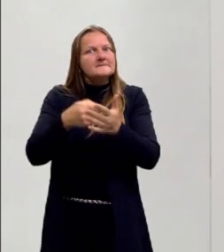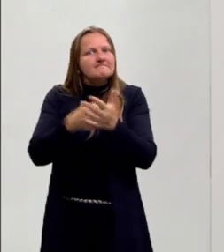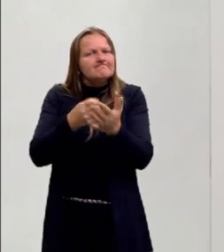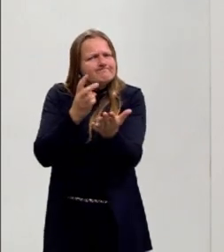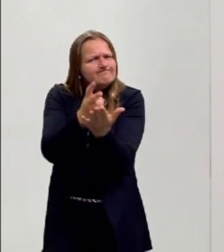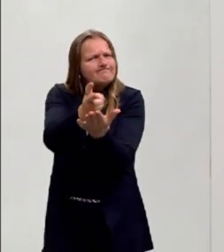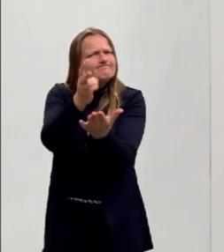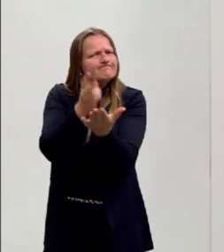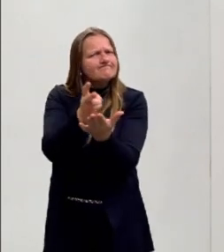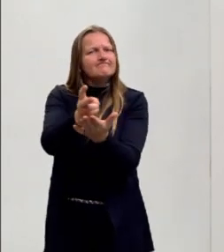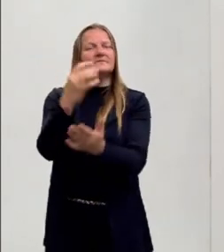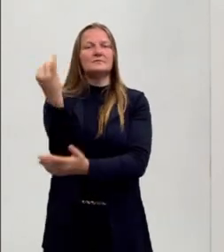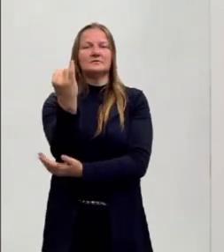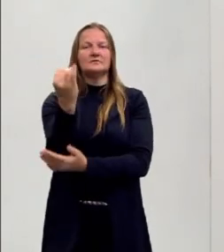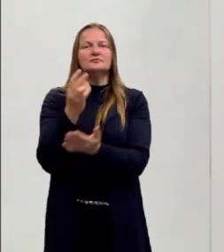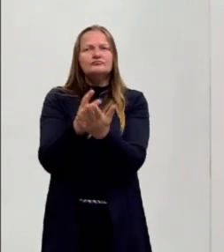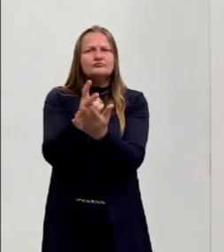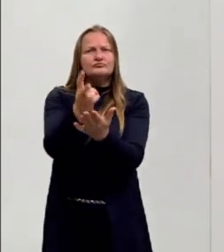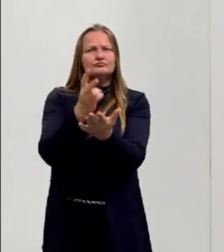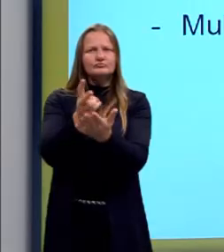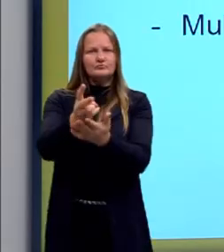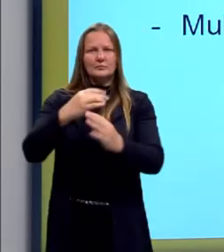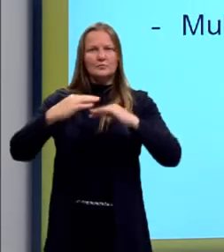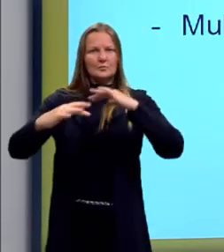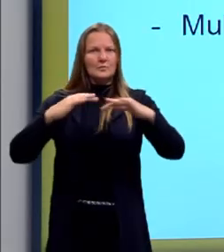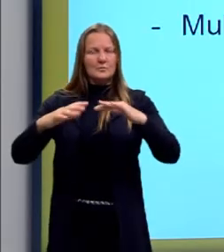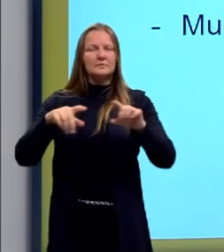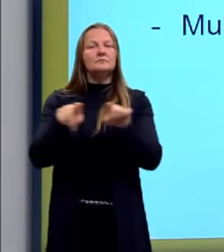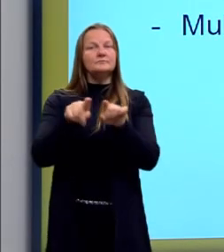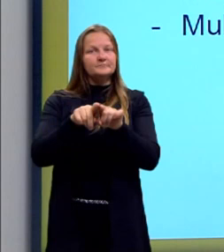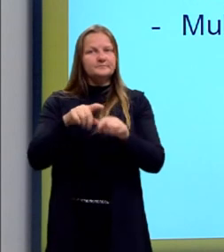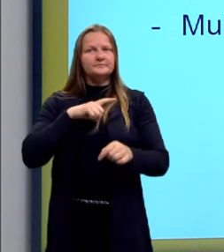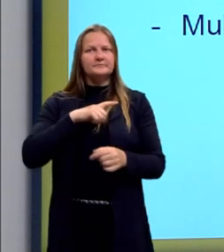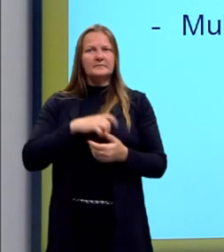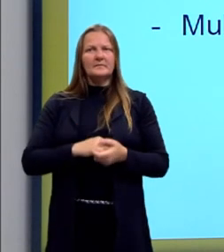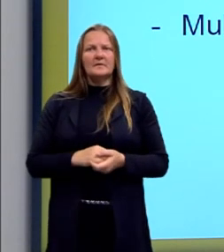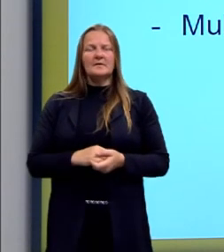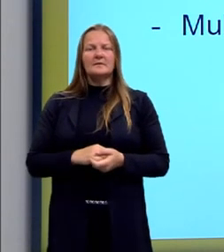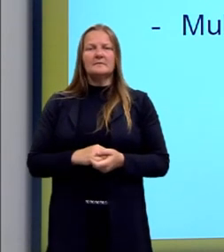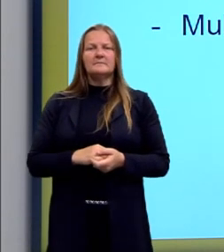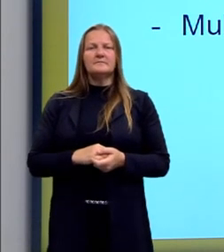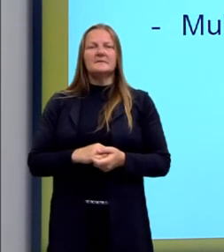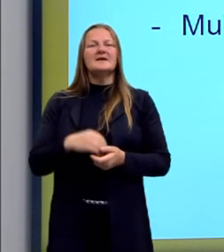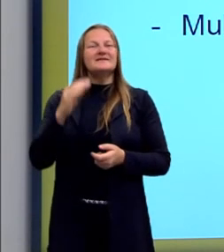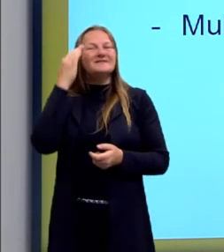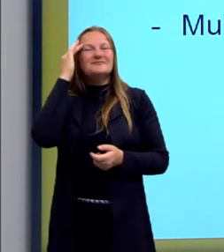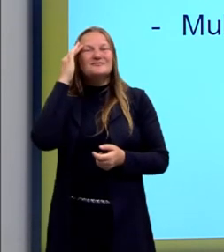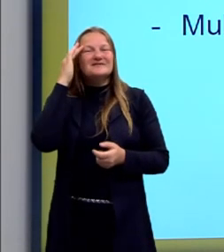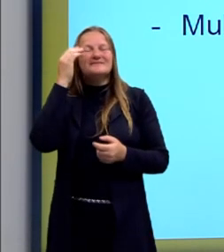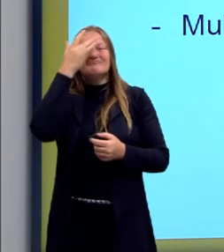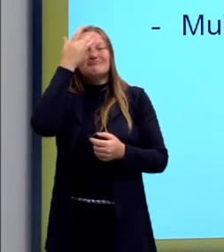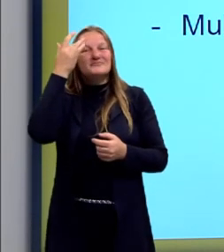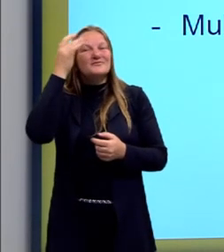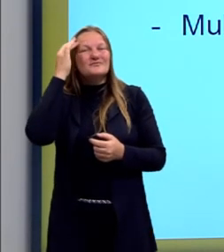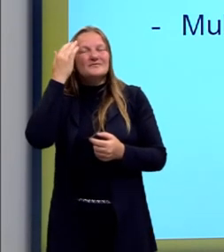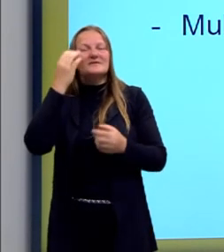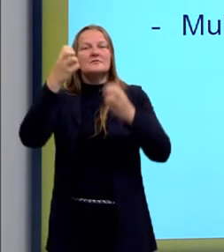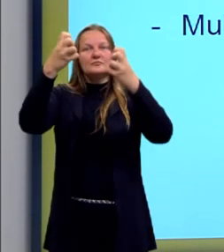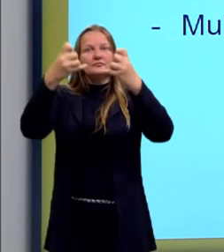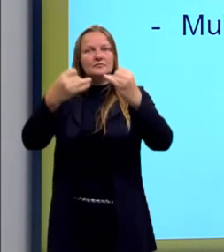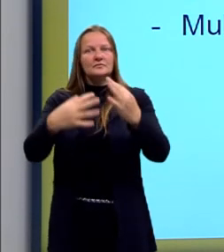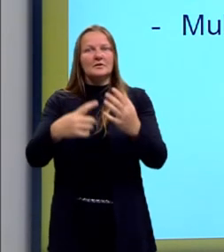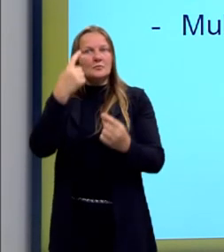ressaltar a importância desse movimento, que às vezes também é mal compreendido, né? E a gente vai falar um pouco dessas